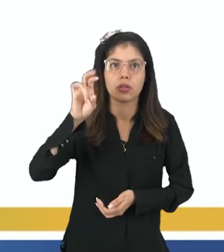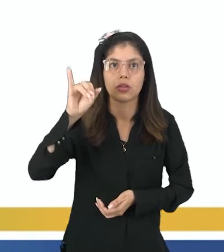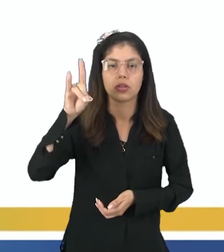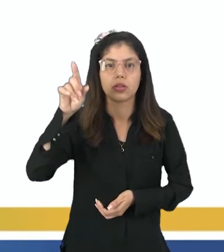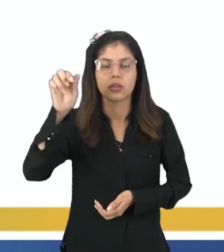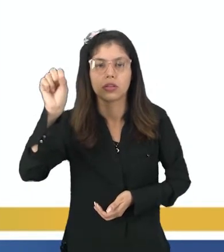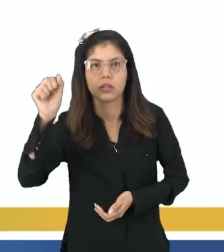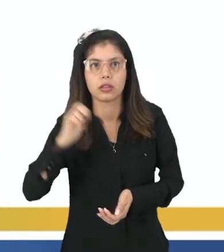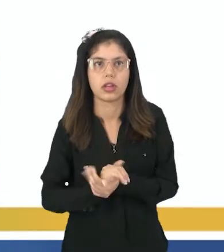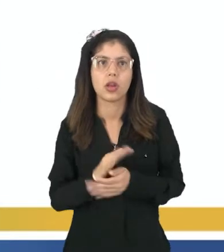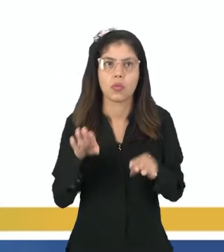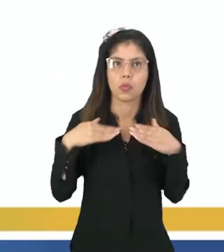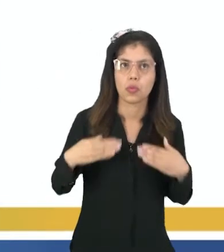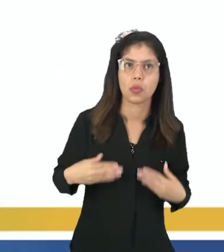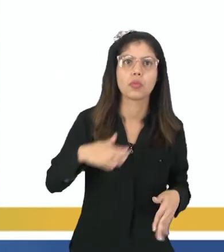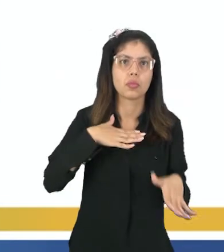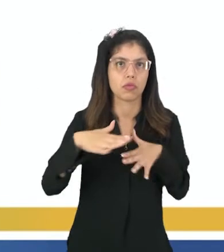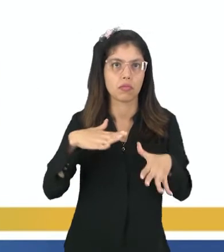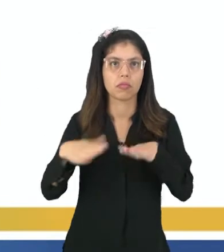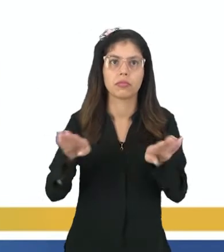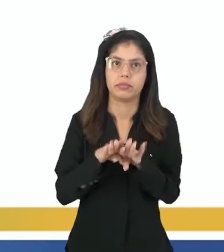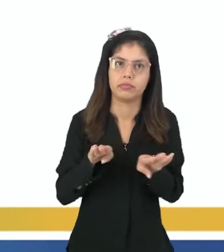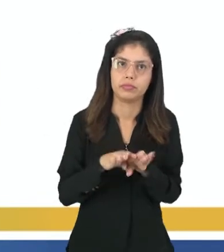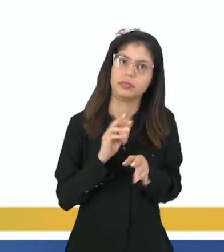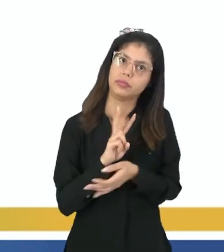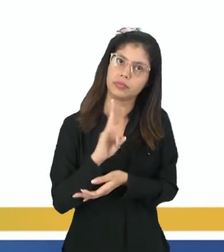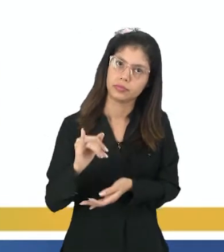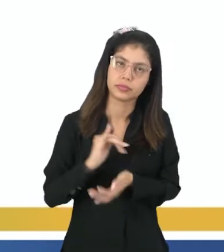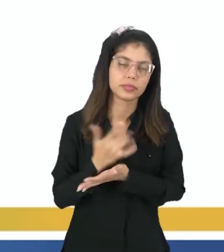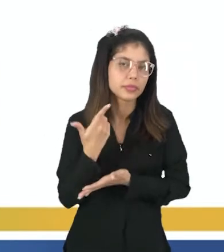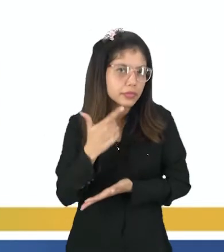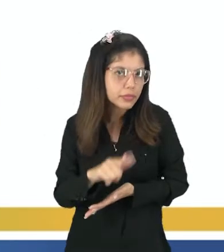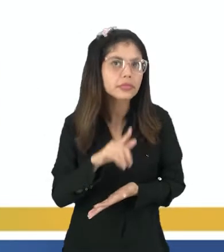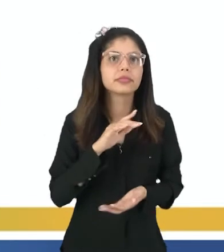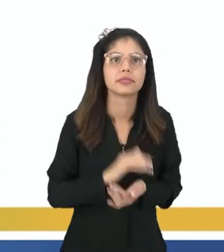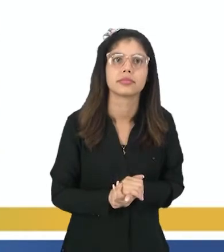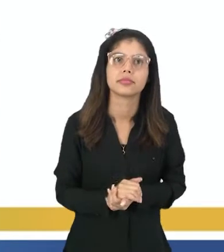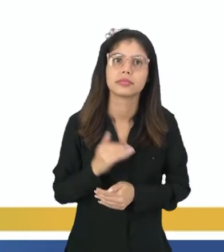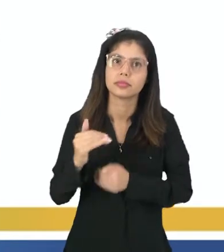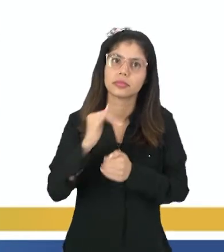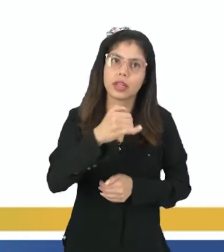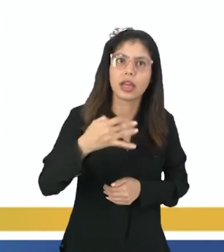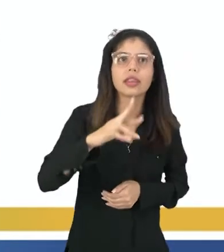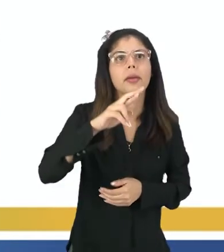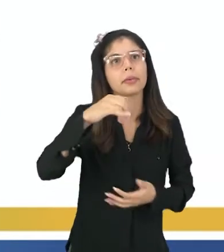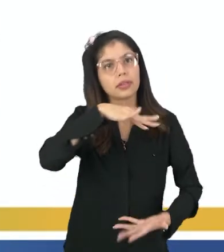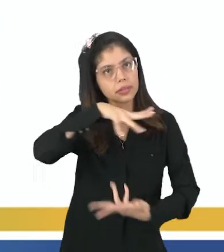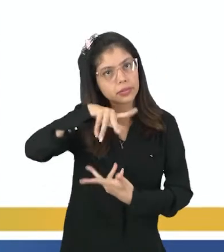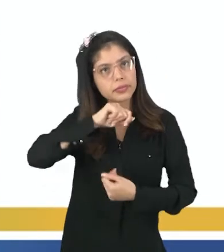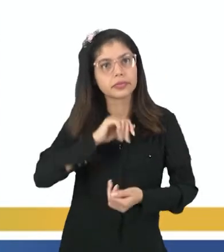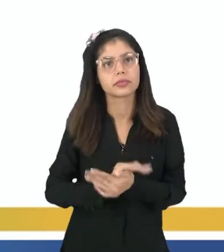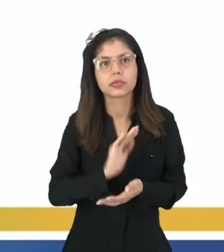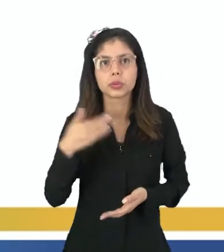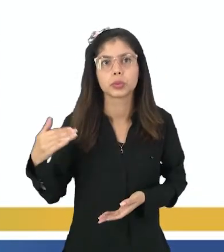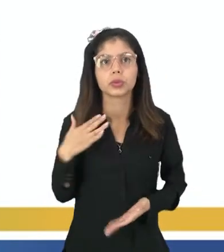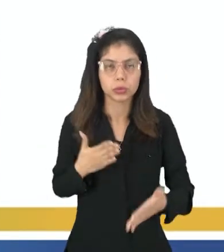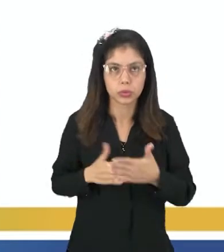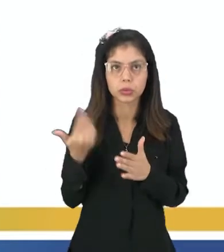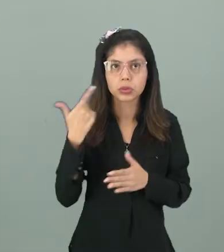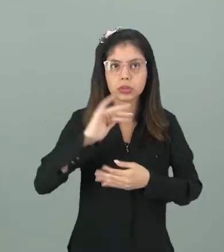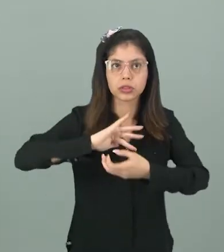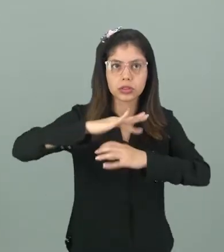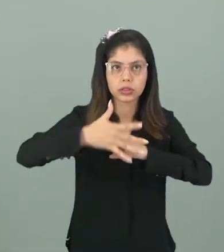que também têm um certo movimento e que vão conseguir se deslocar aí no espaço interplanetário. E quando eles